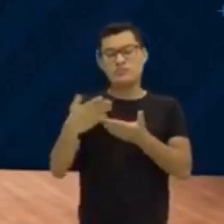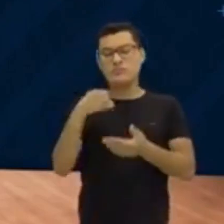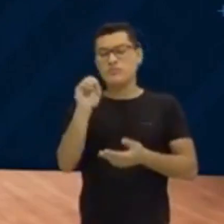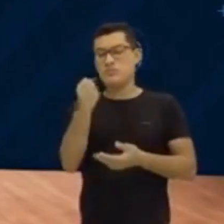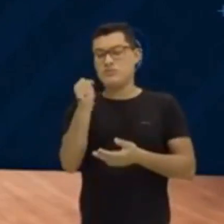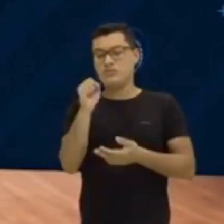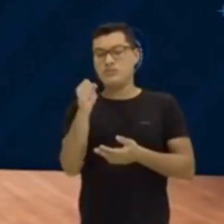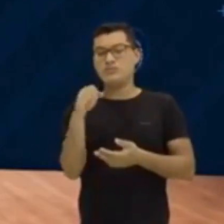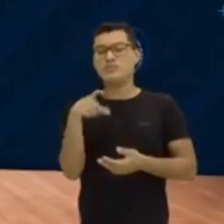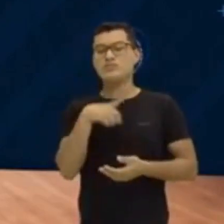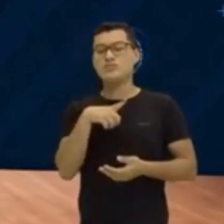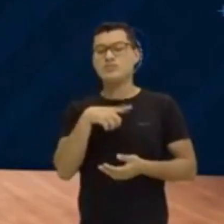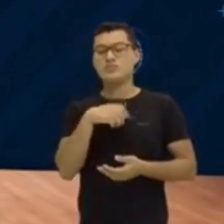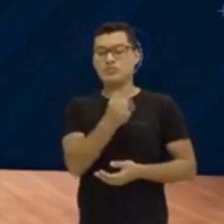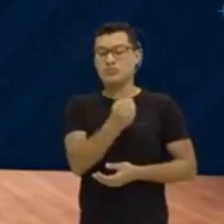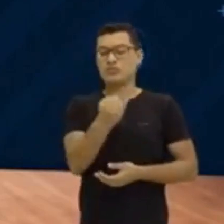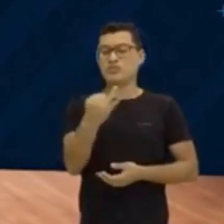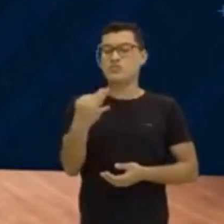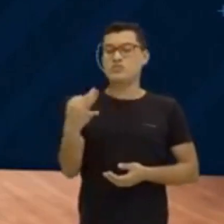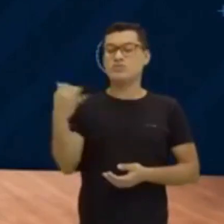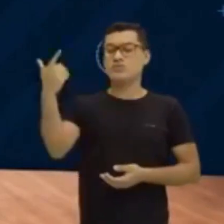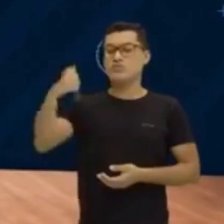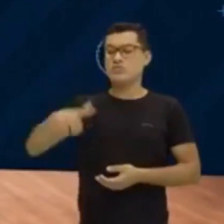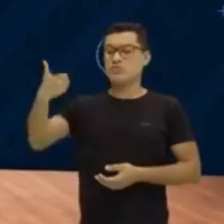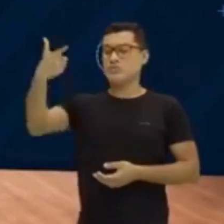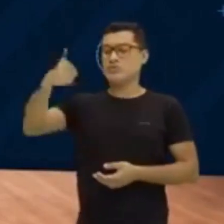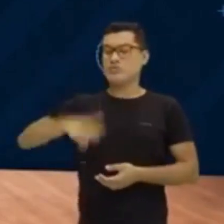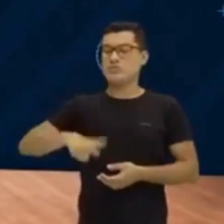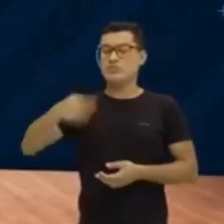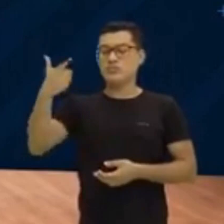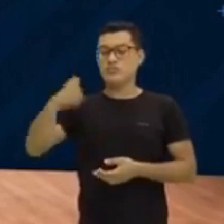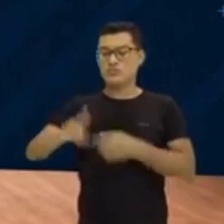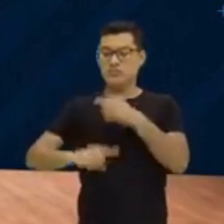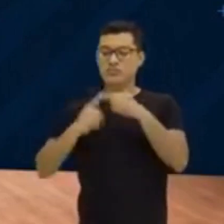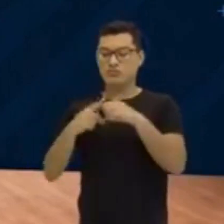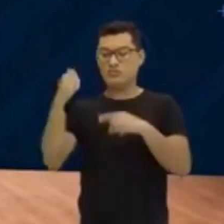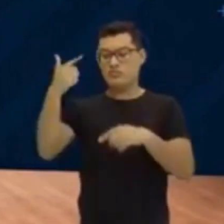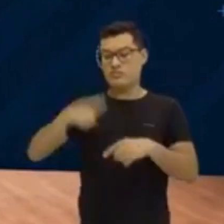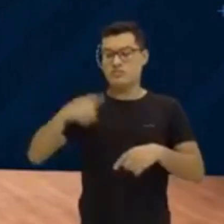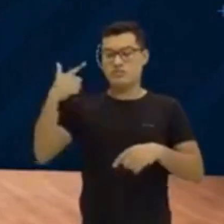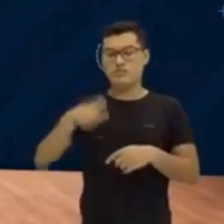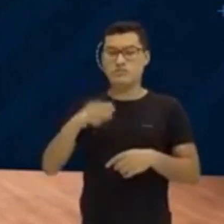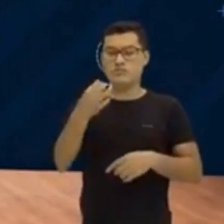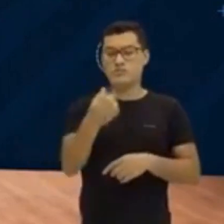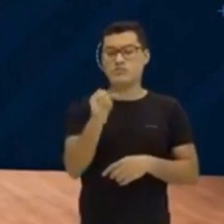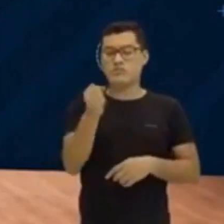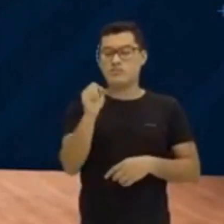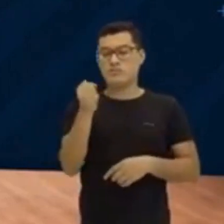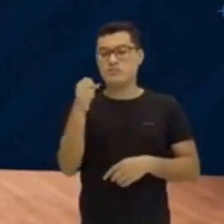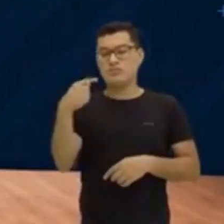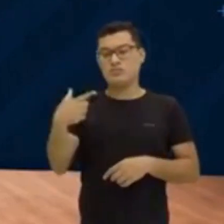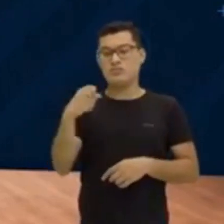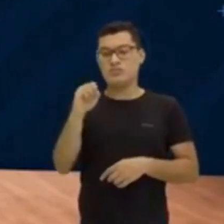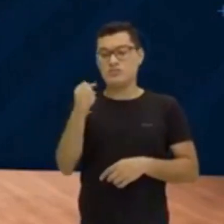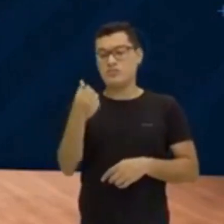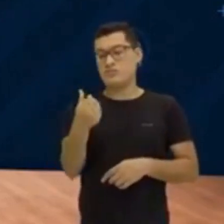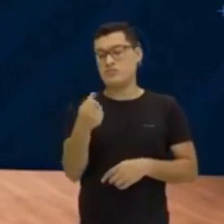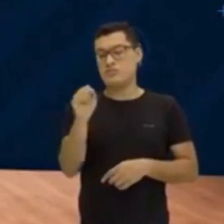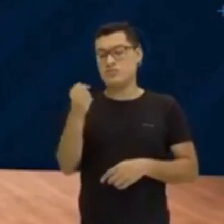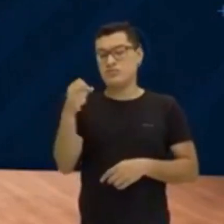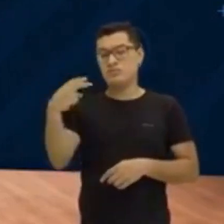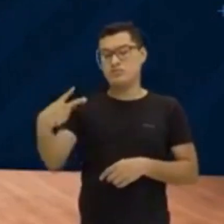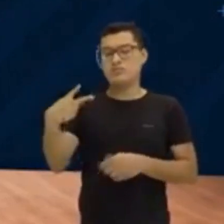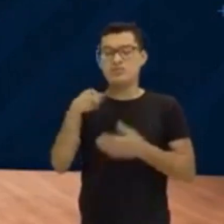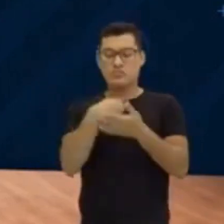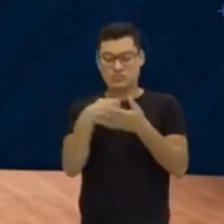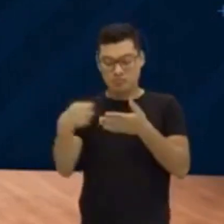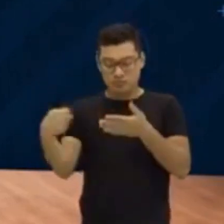quantos números estão se repetindo. Vê qual é o número que se repetindo. Por exemplo, o que era 682, 682, 682. Escreve 682